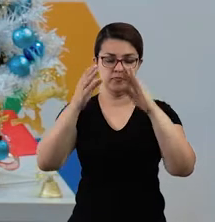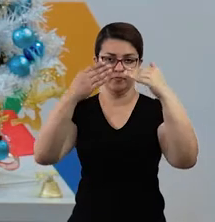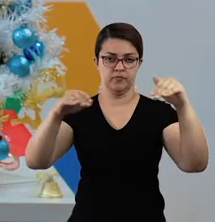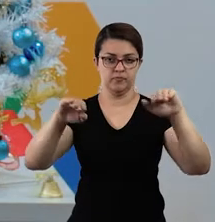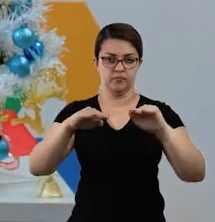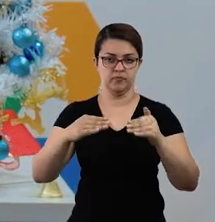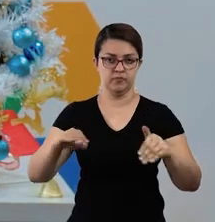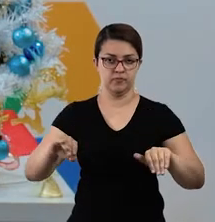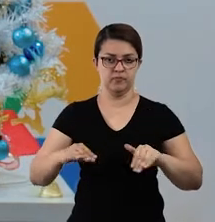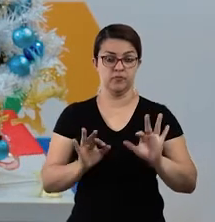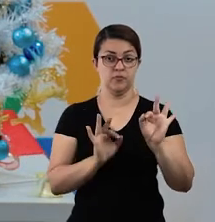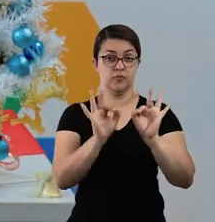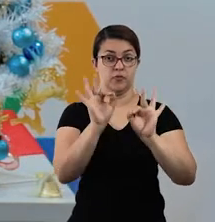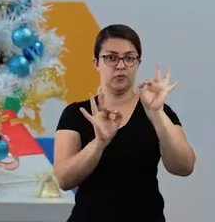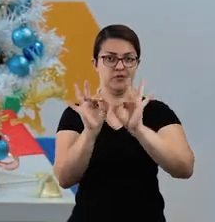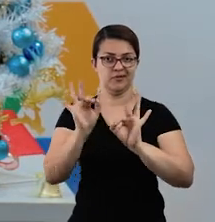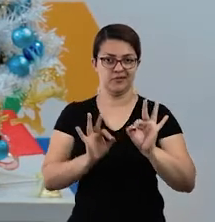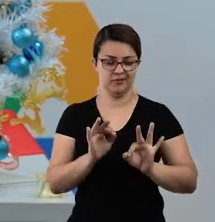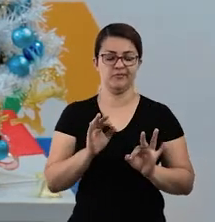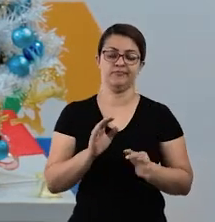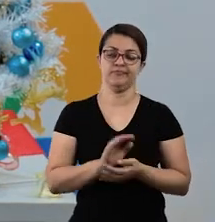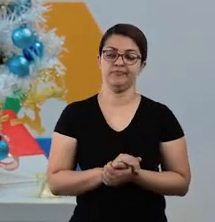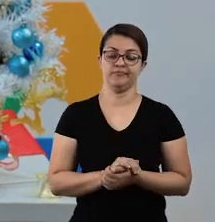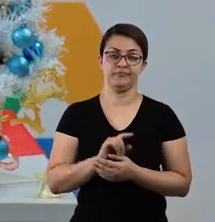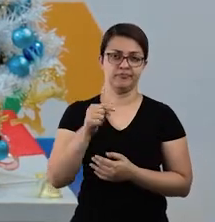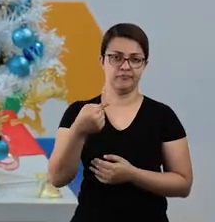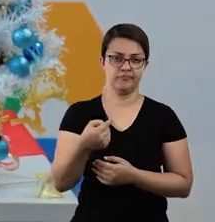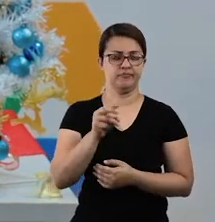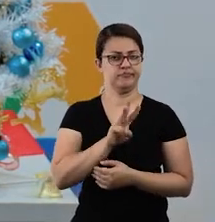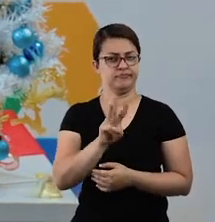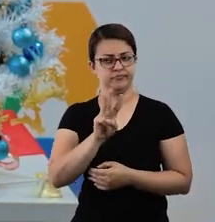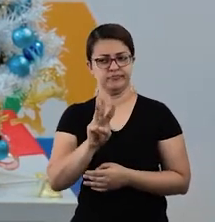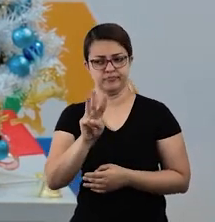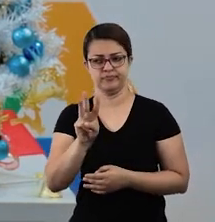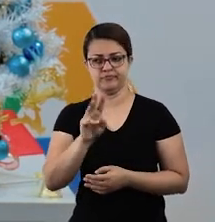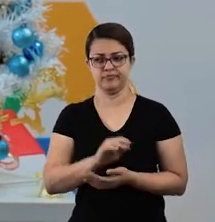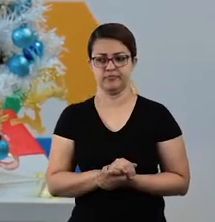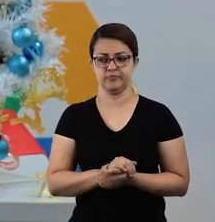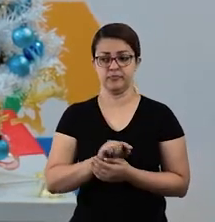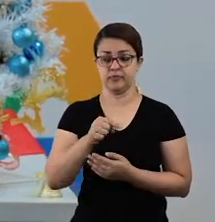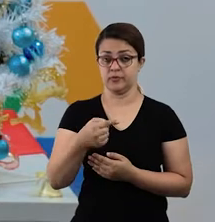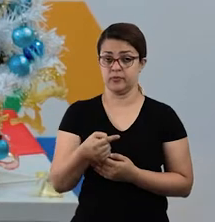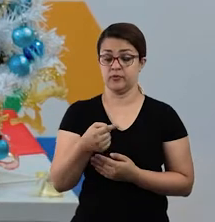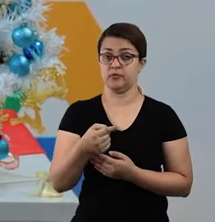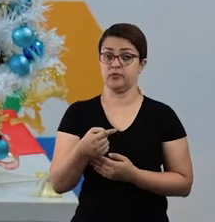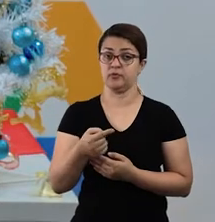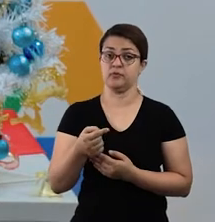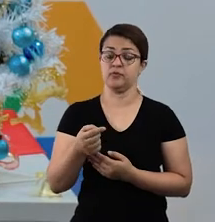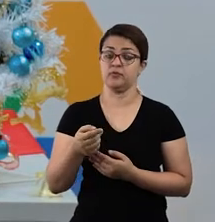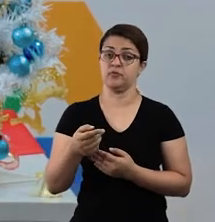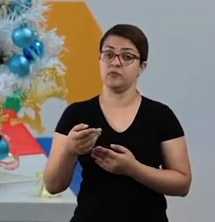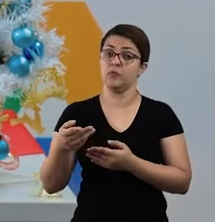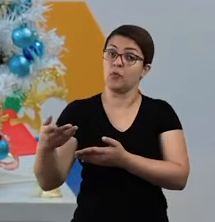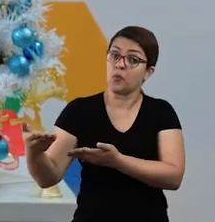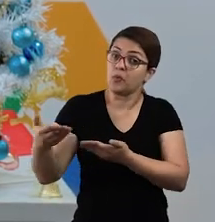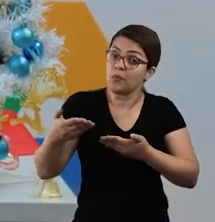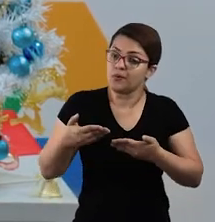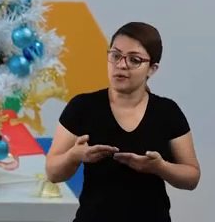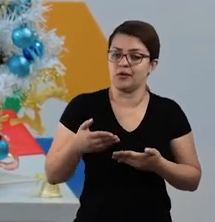a nossa árvore de Natal. Depois, lá no site do Lição de Casa, vocês vão ser convidados a fazer um